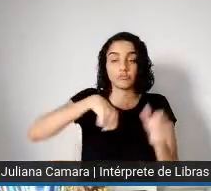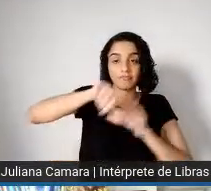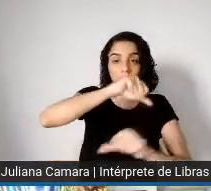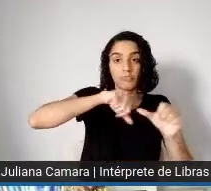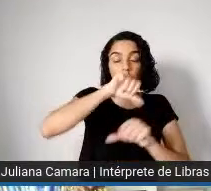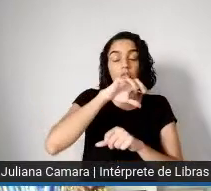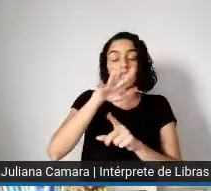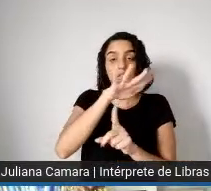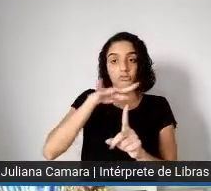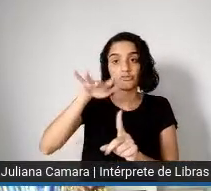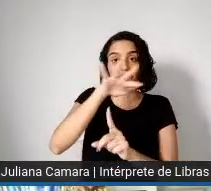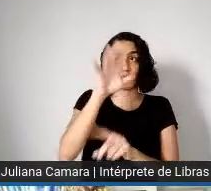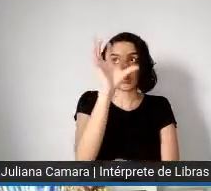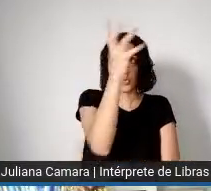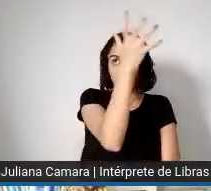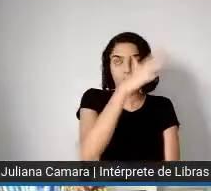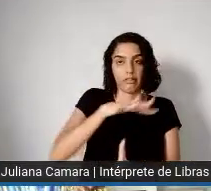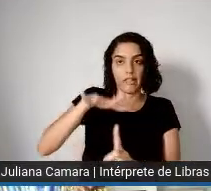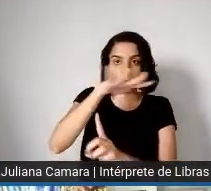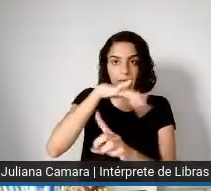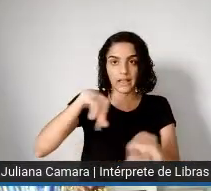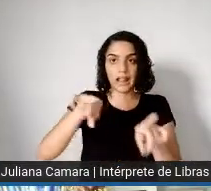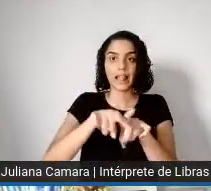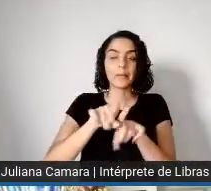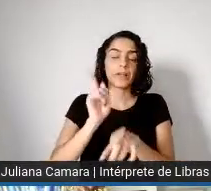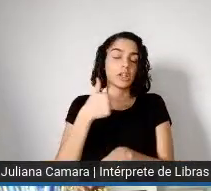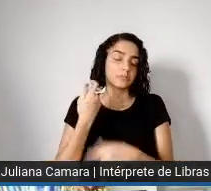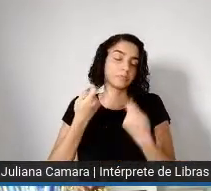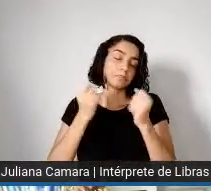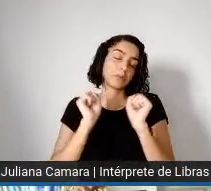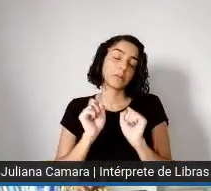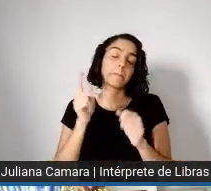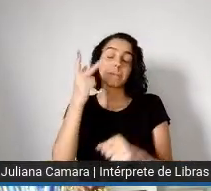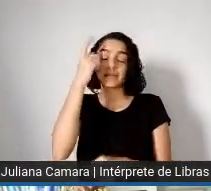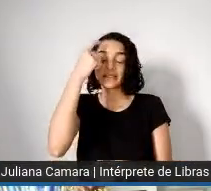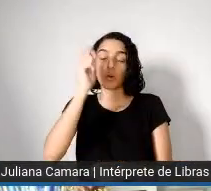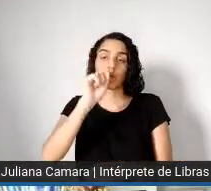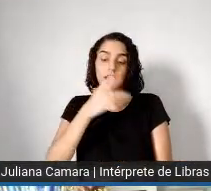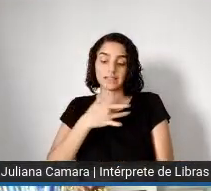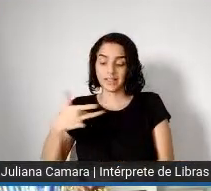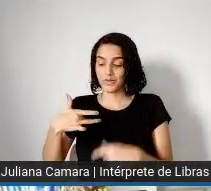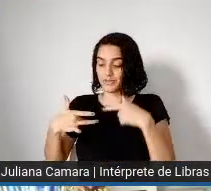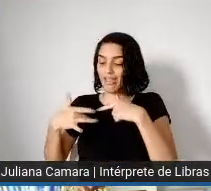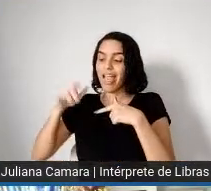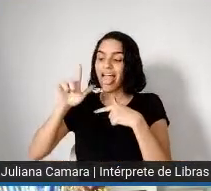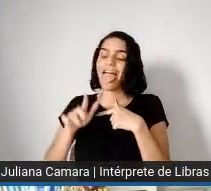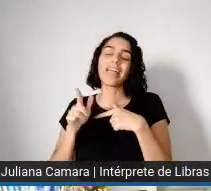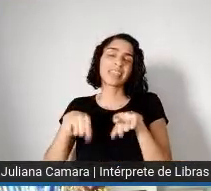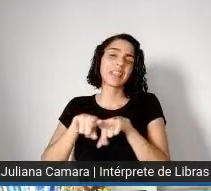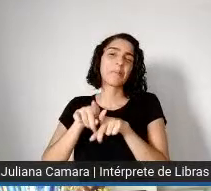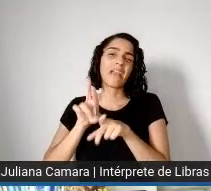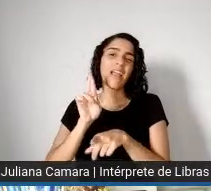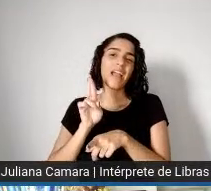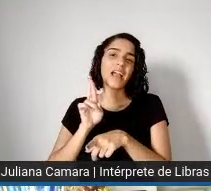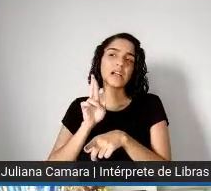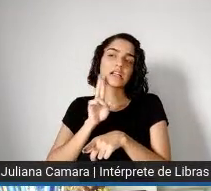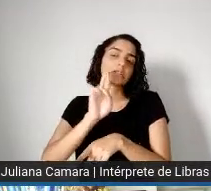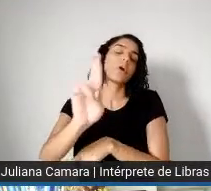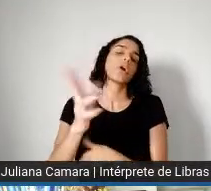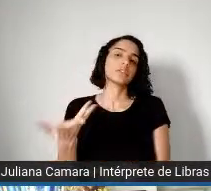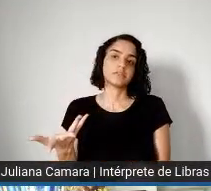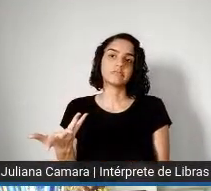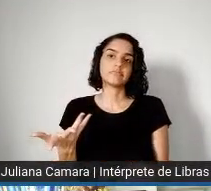também é verdade que saúde é parte, pode ser parte da solução. E aqui eu acho que eu trago uma agenda que